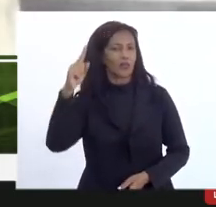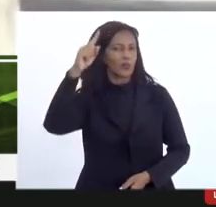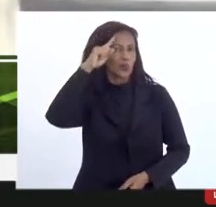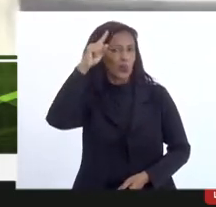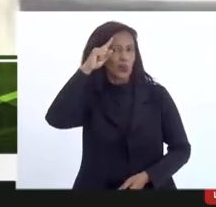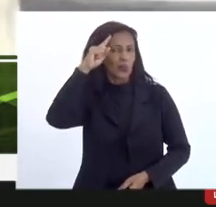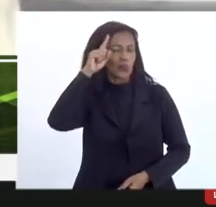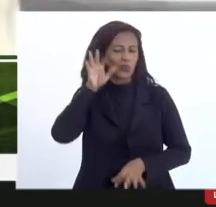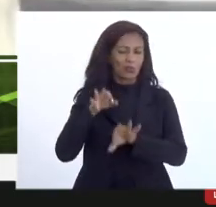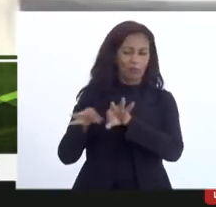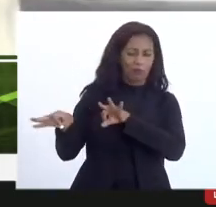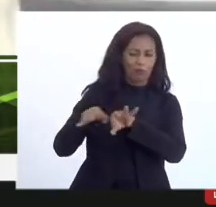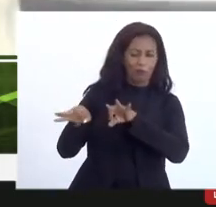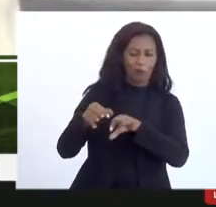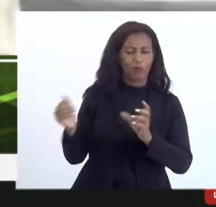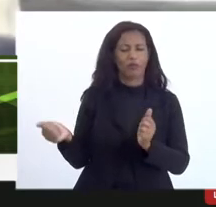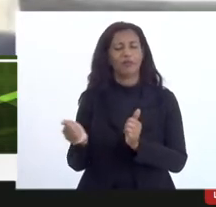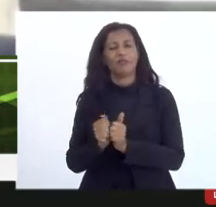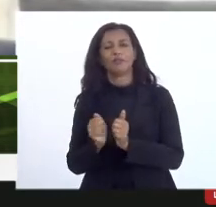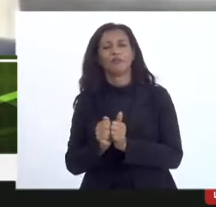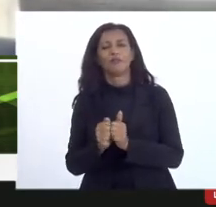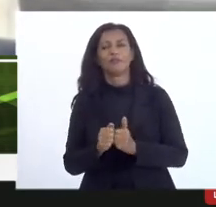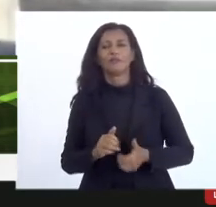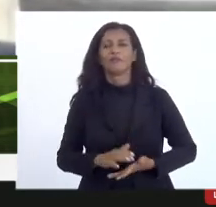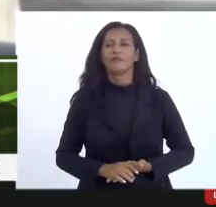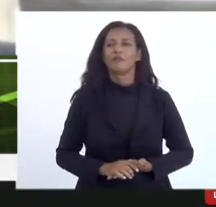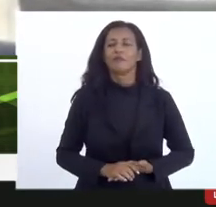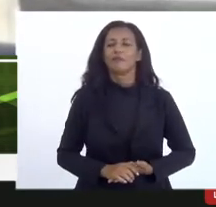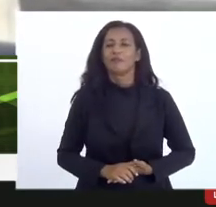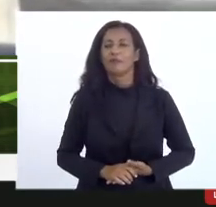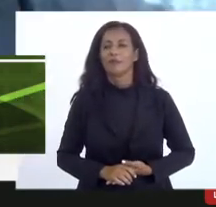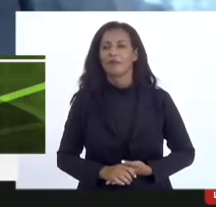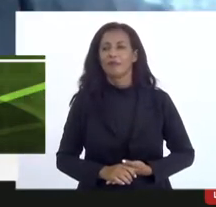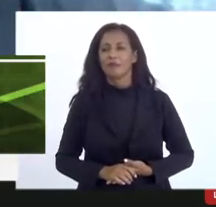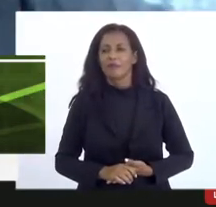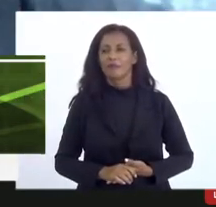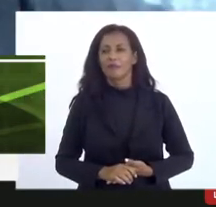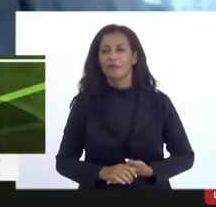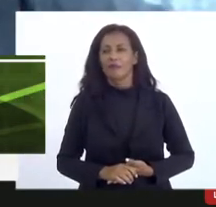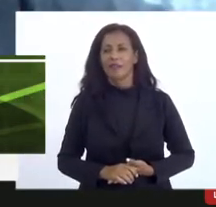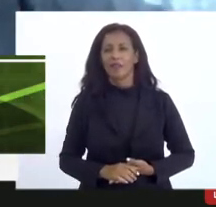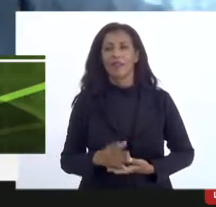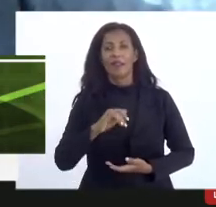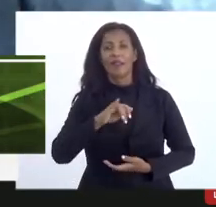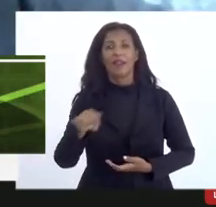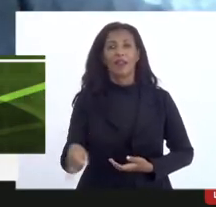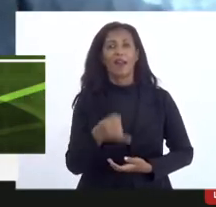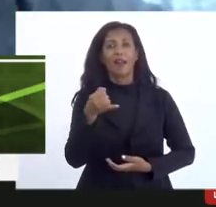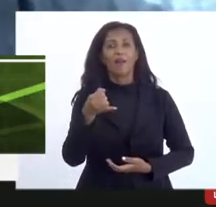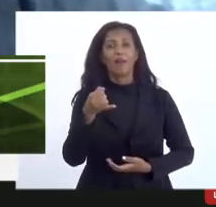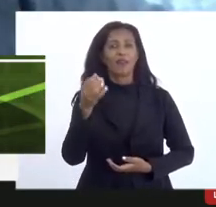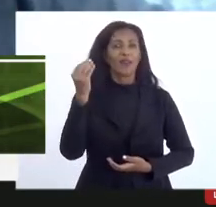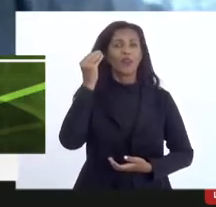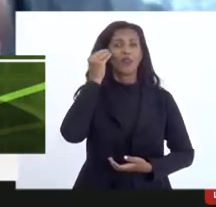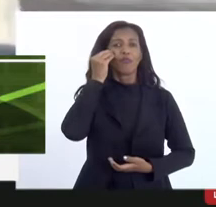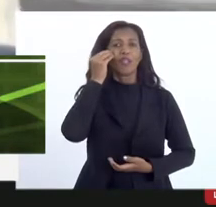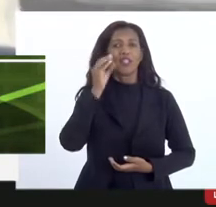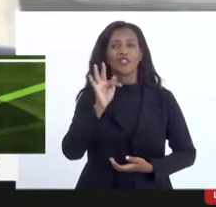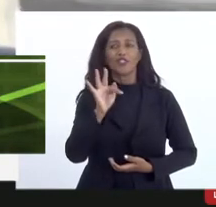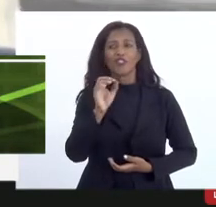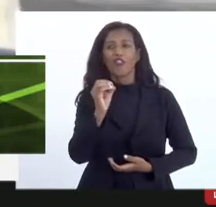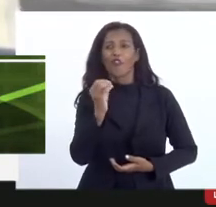está formulando e pensando junto a crise que o FES está tudo certo aproveito para dar um beijo na flor não tinha visto ela